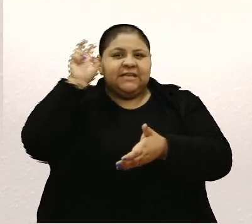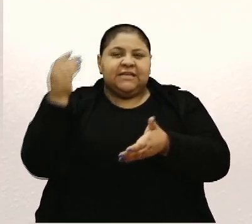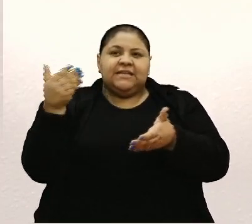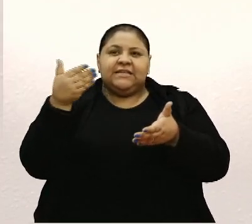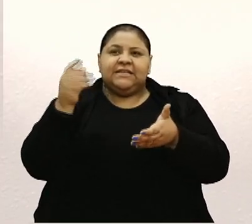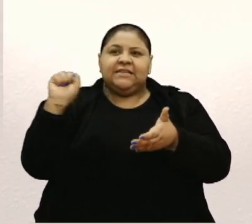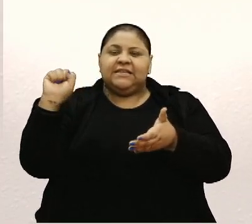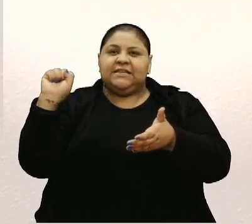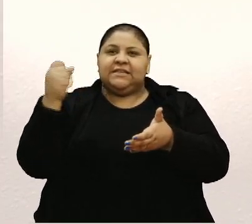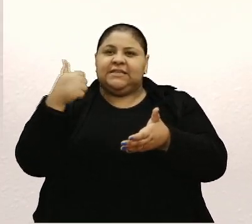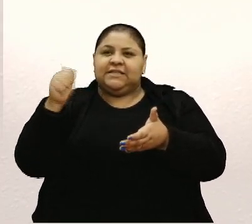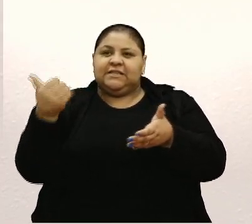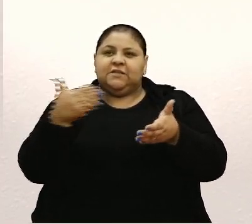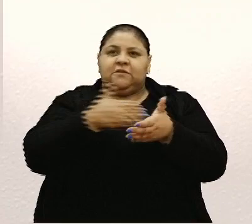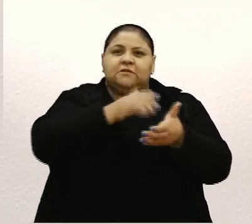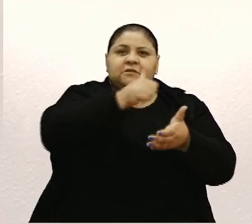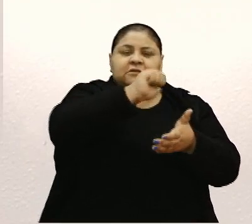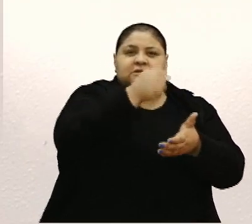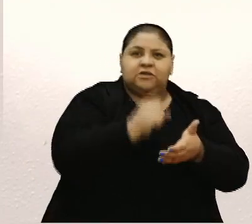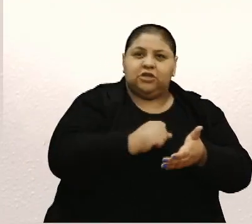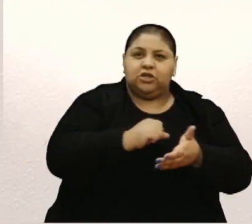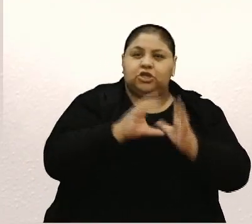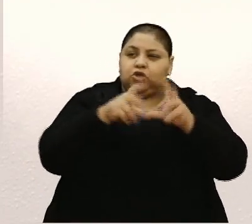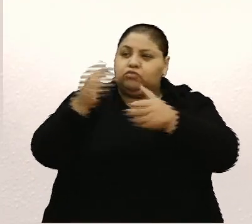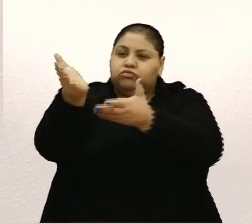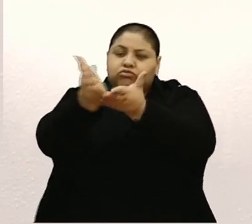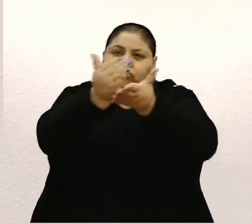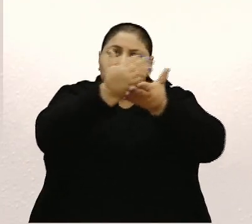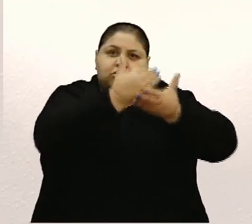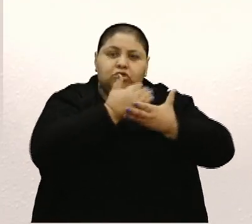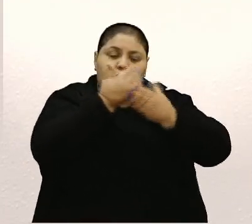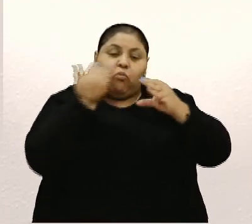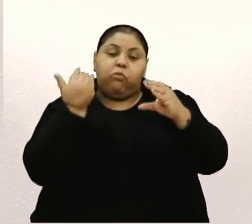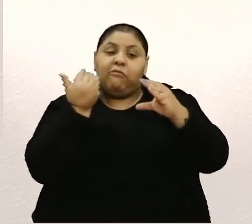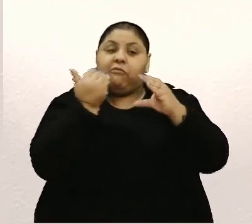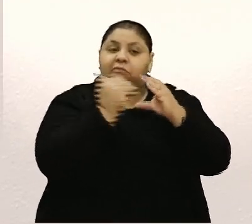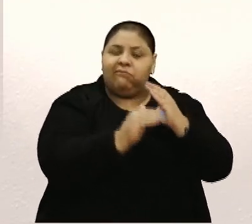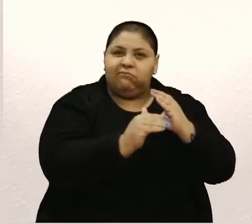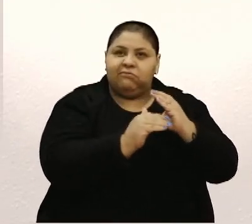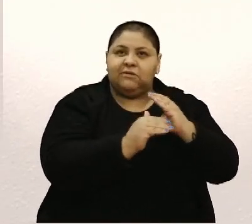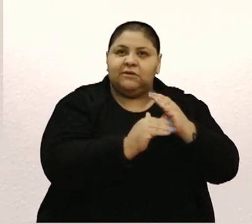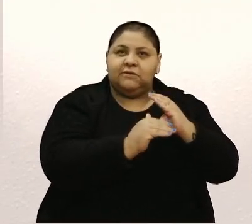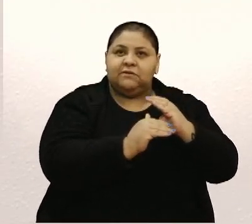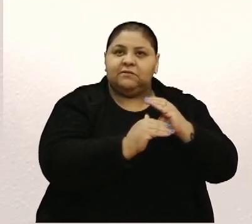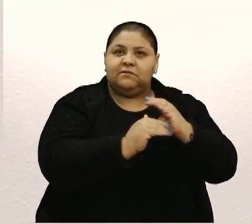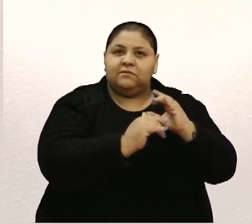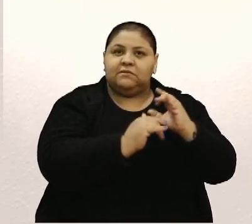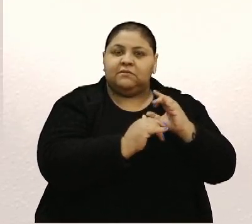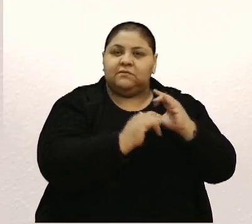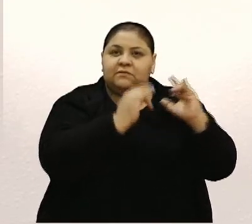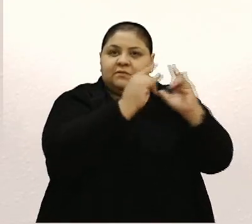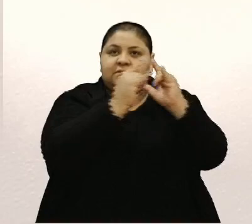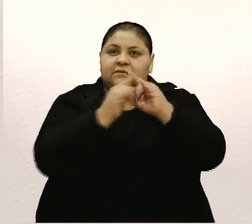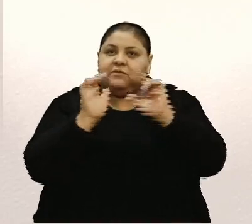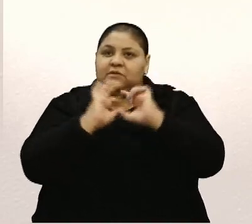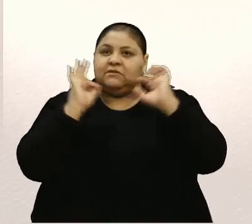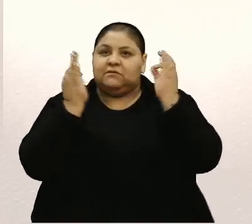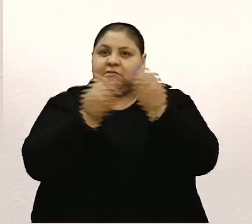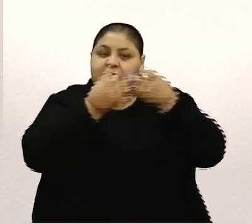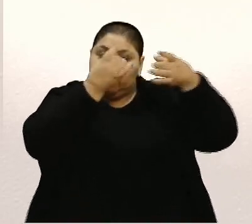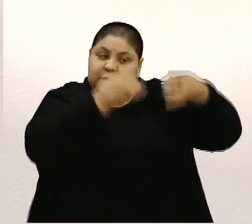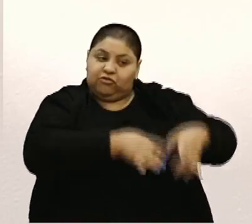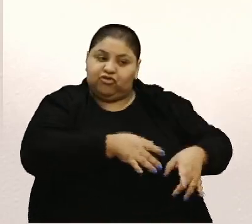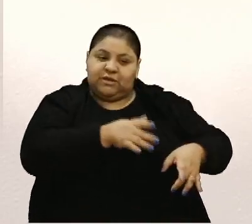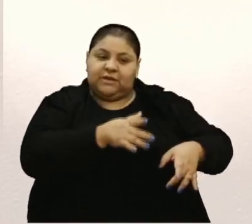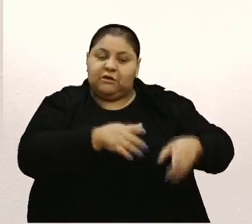e todo o valor arrecadado com a agenda das obras será destinada às instituições que atendem as famílias afetadas pelas